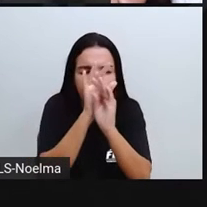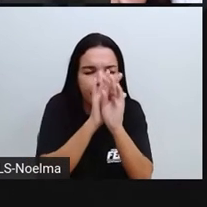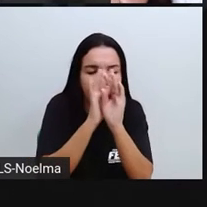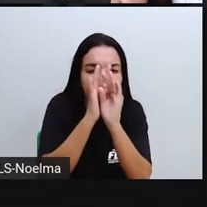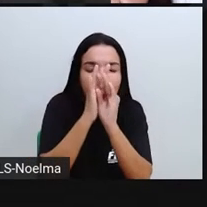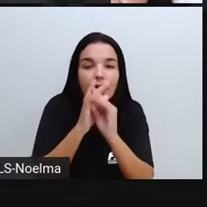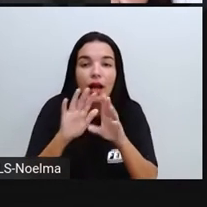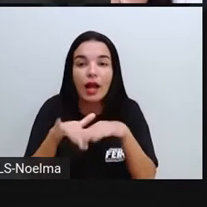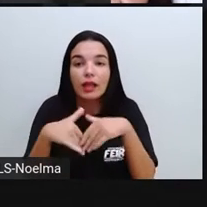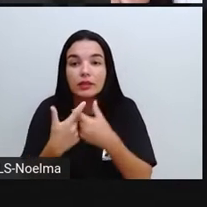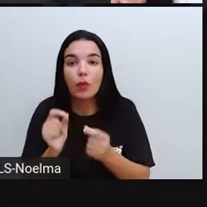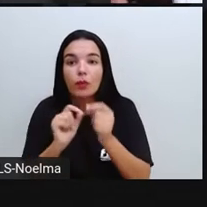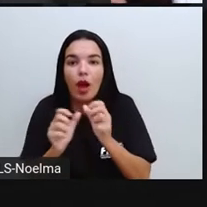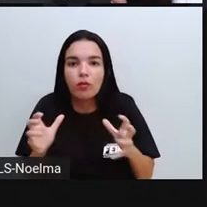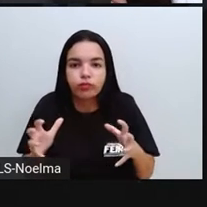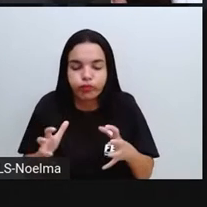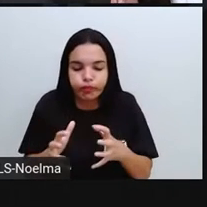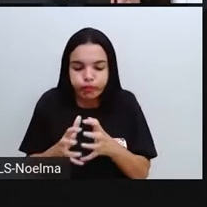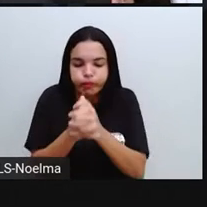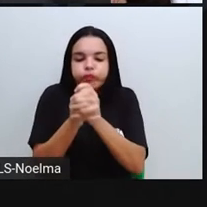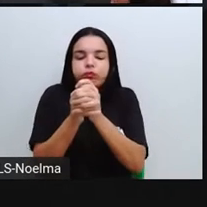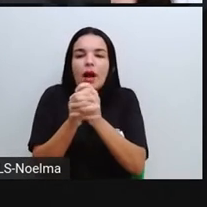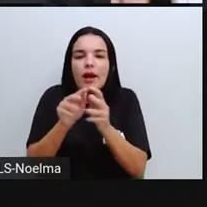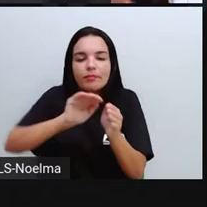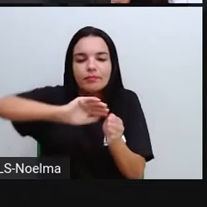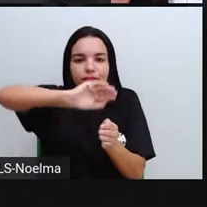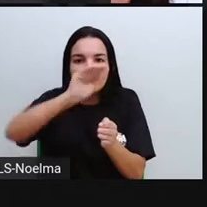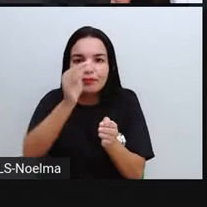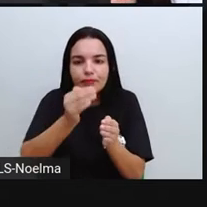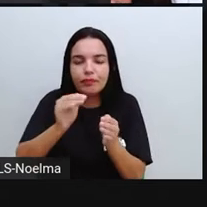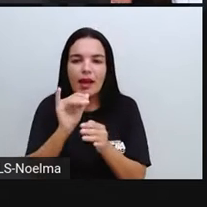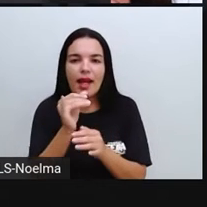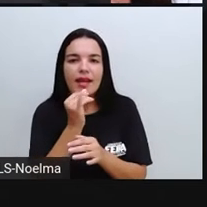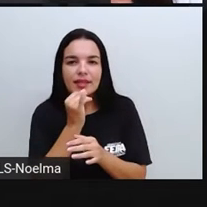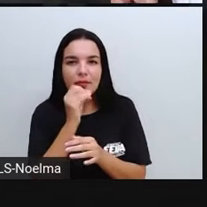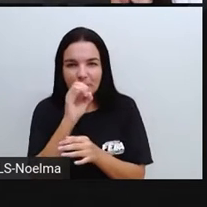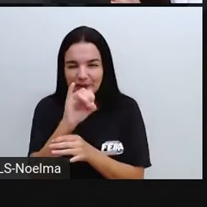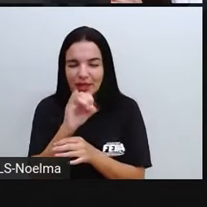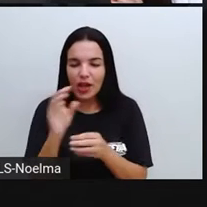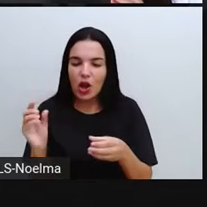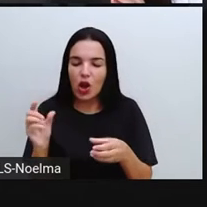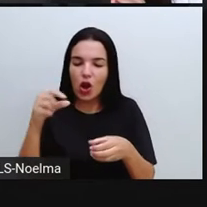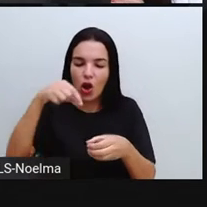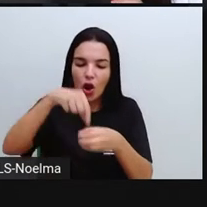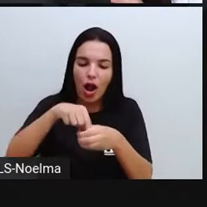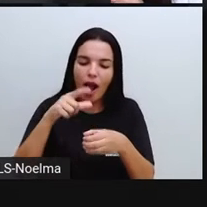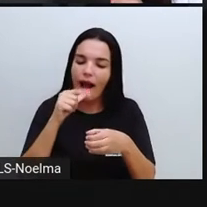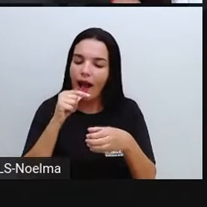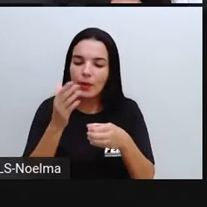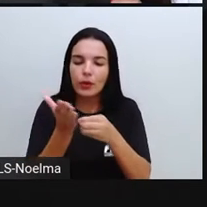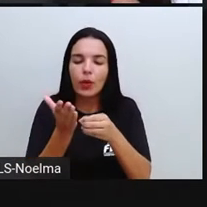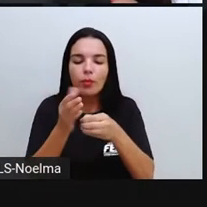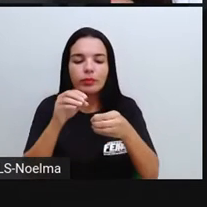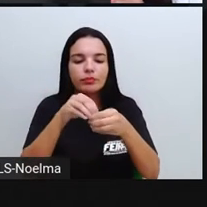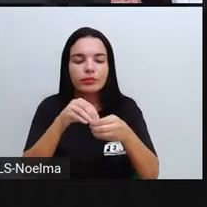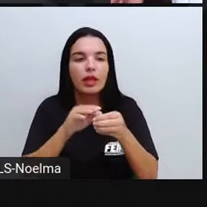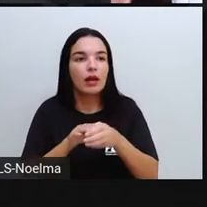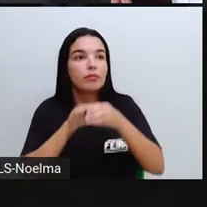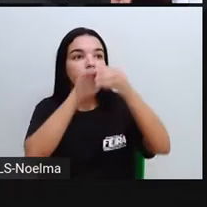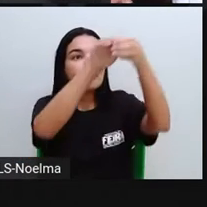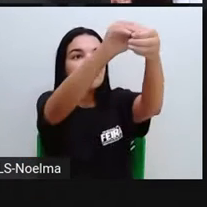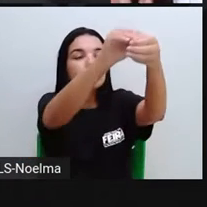adquirir a forma e o volume bem definidos. Por exemplo, se a gente coloca a água dentro de um copo e a gente coloca no congelador,